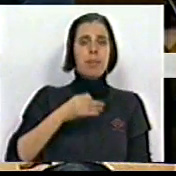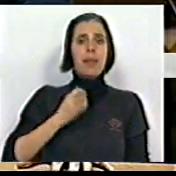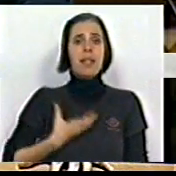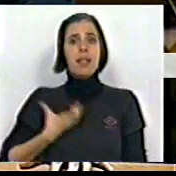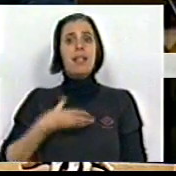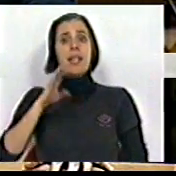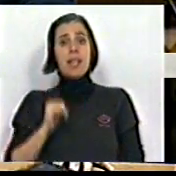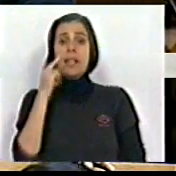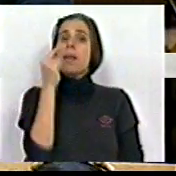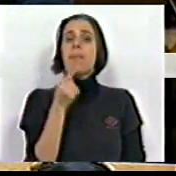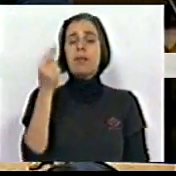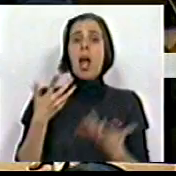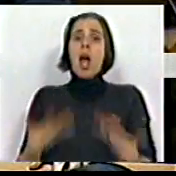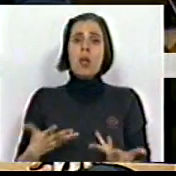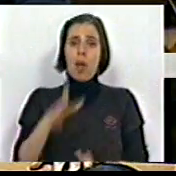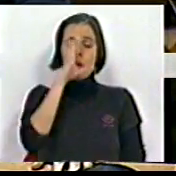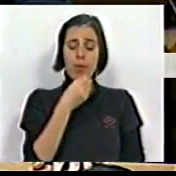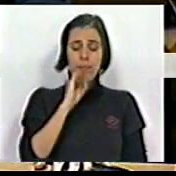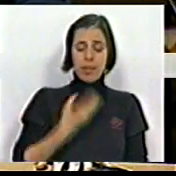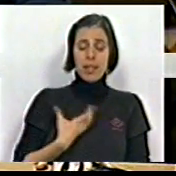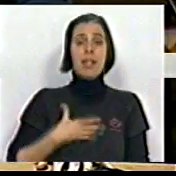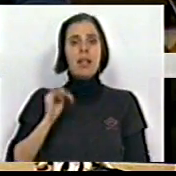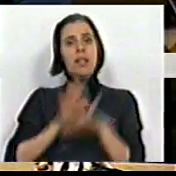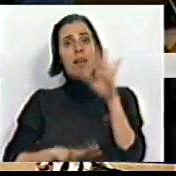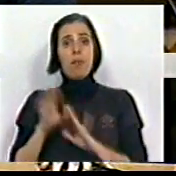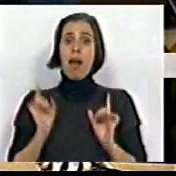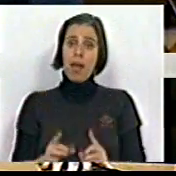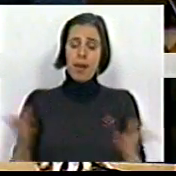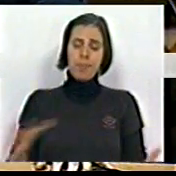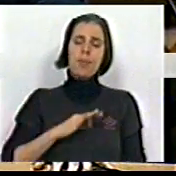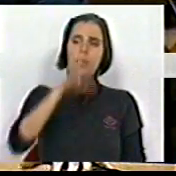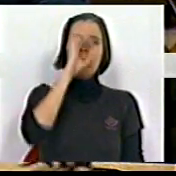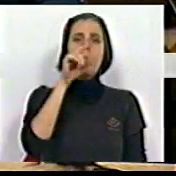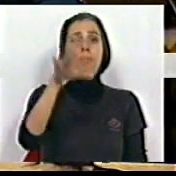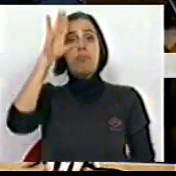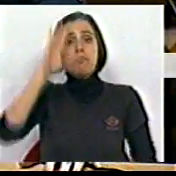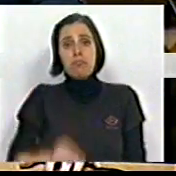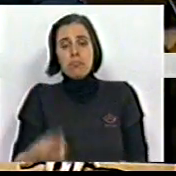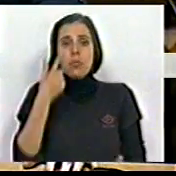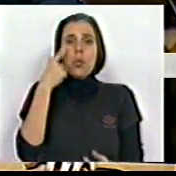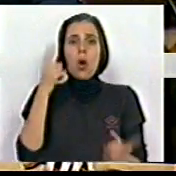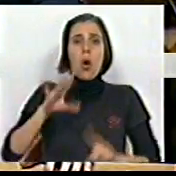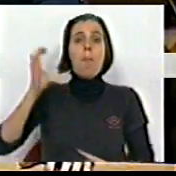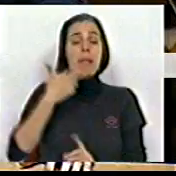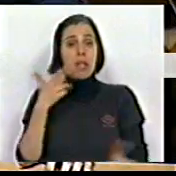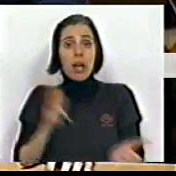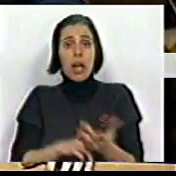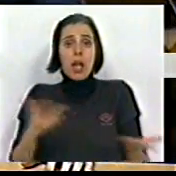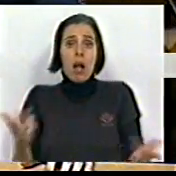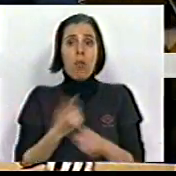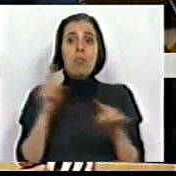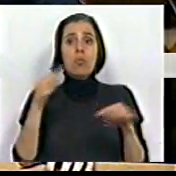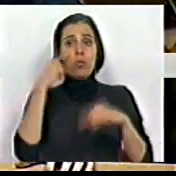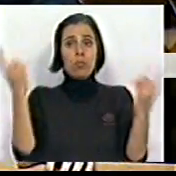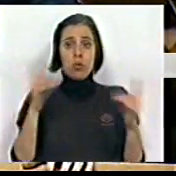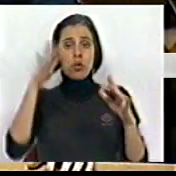CDS, e em particular o atual governo PS e CDS têm feito. Senhor Ministro, eu não sei se o Senhor Ministro conhece o país real, porque o